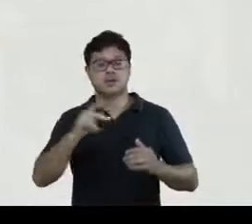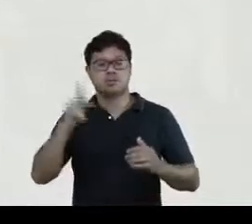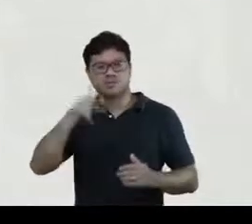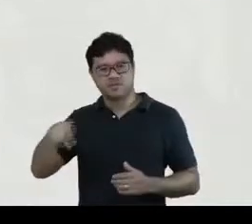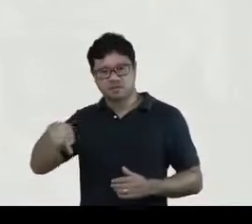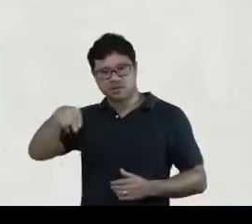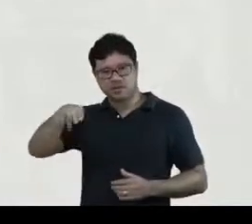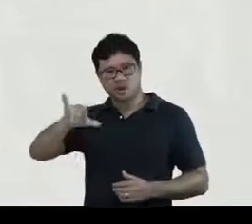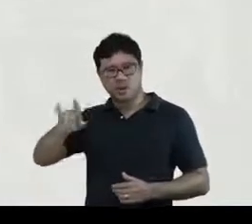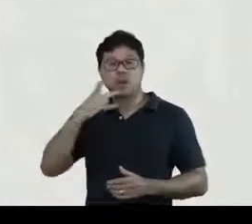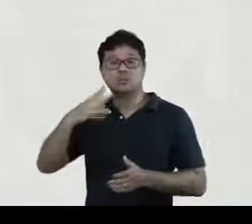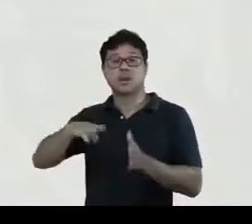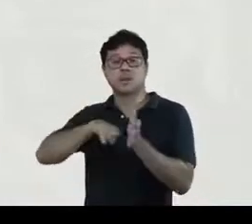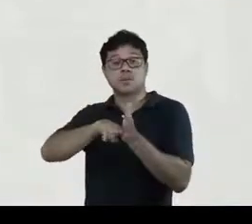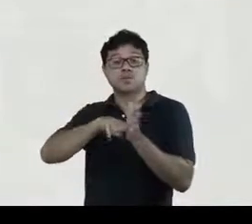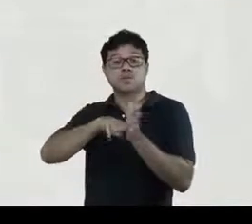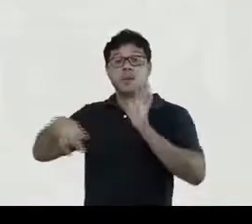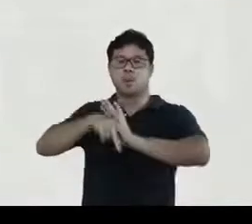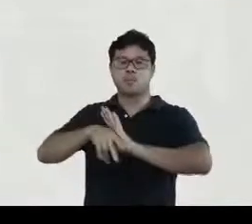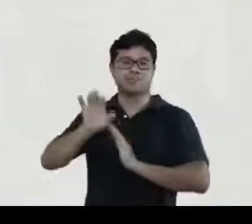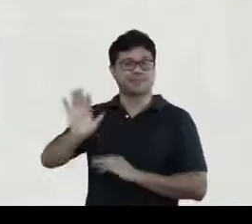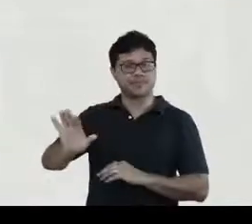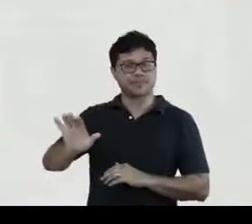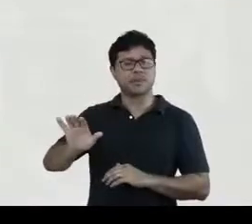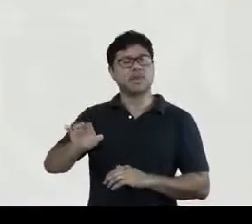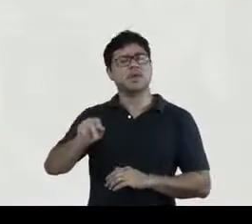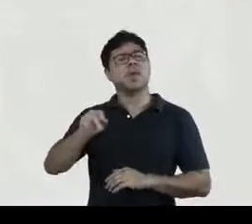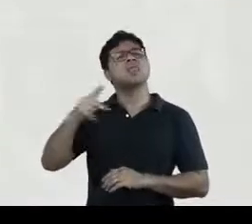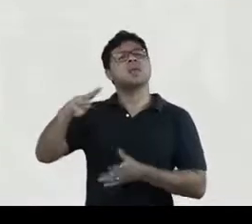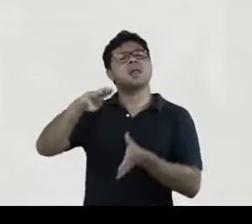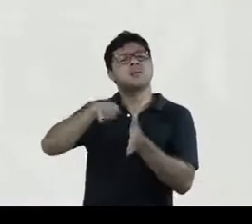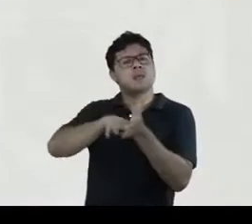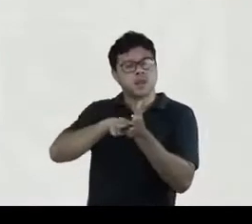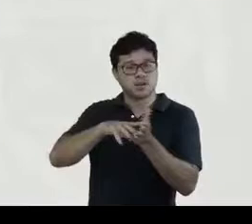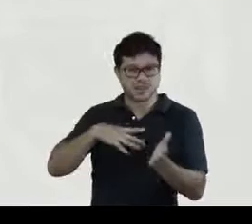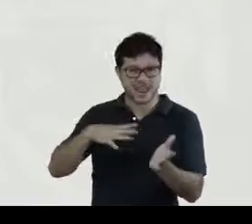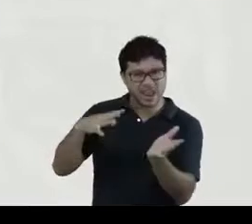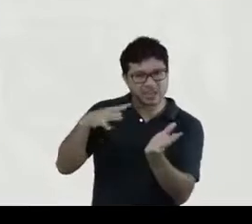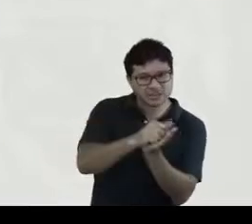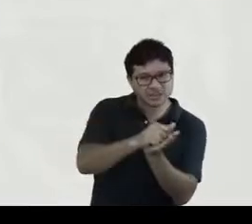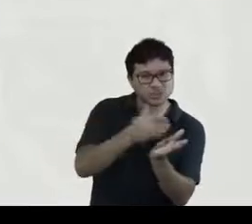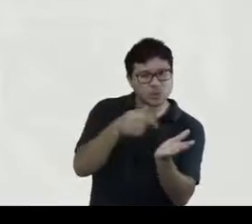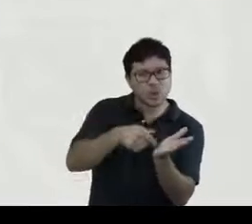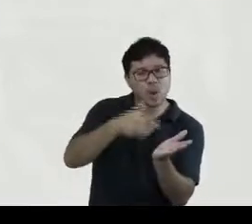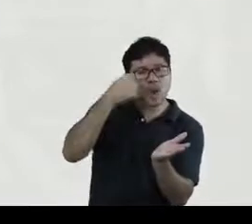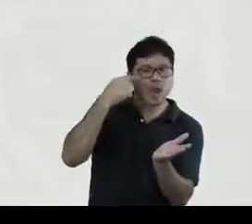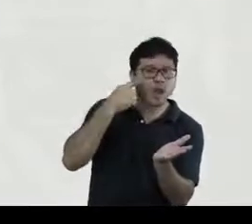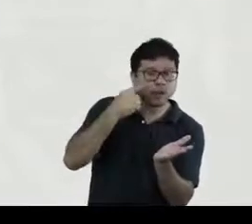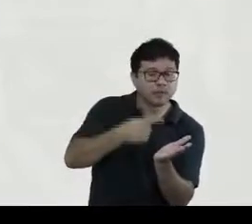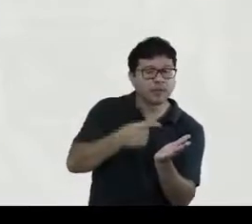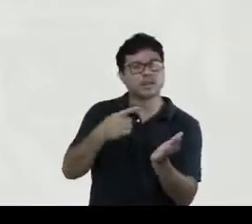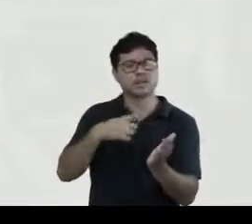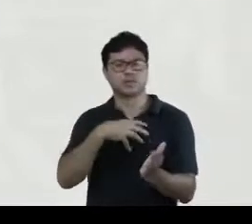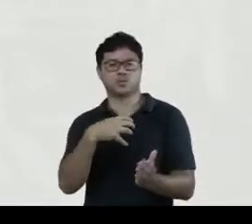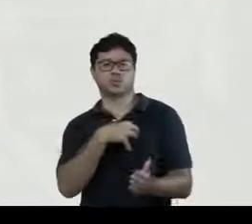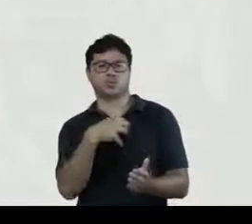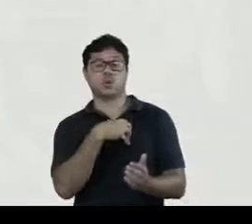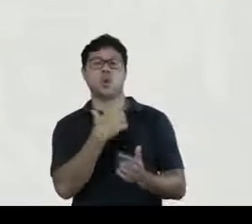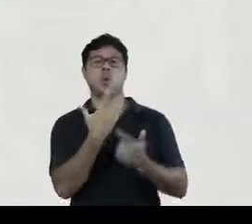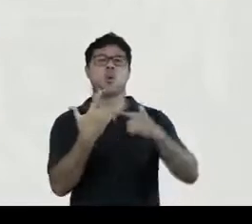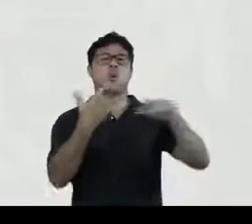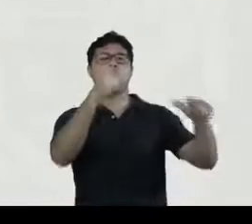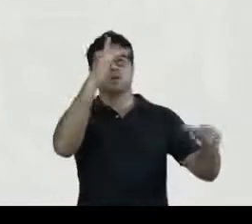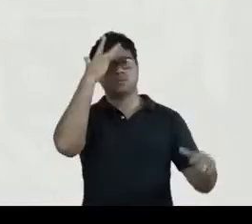Nicolau tem uma metodologia própria, né? Essa metodologia está registrada de alguma forma para que